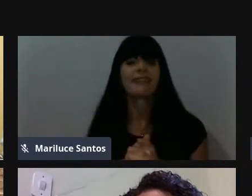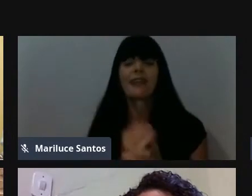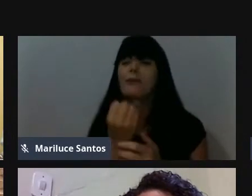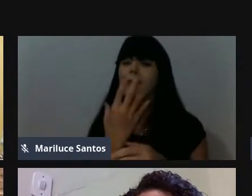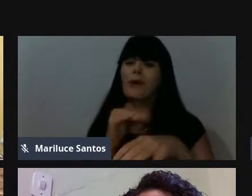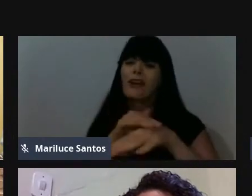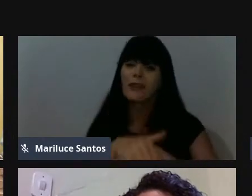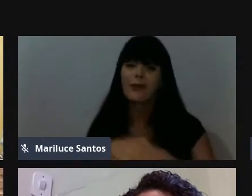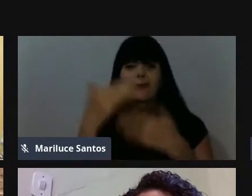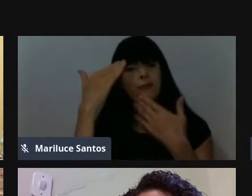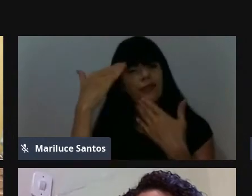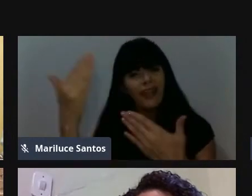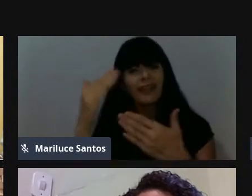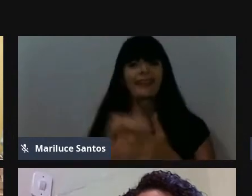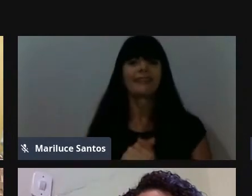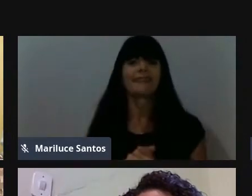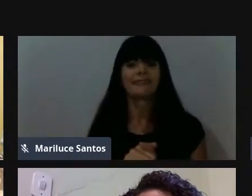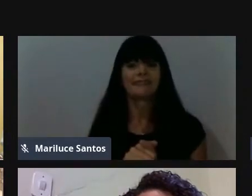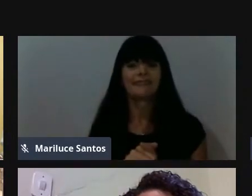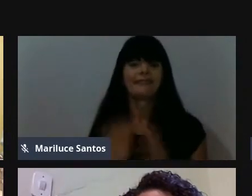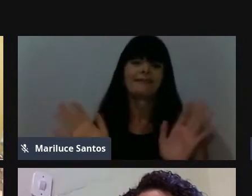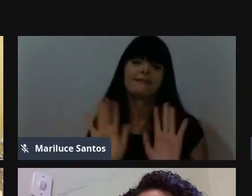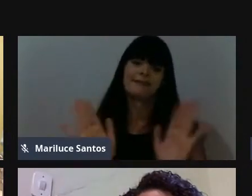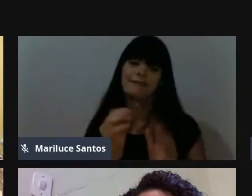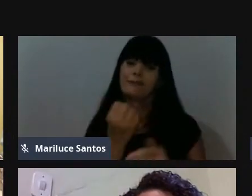Boa noite. Obrigado. Boa pessoal.